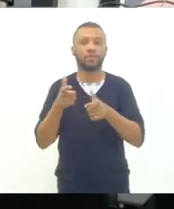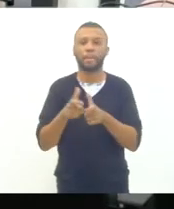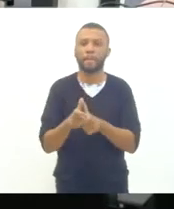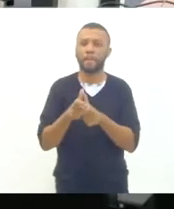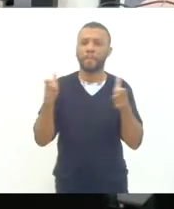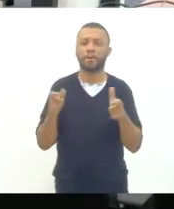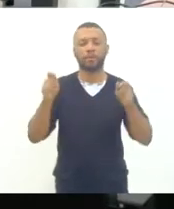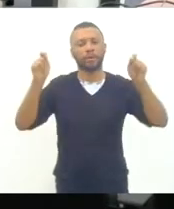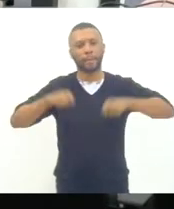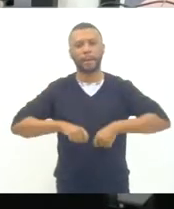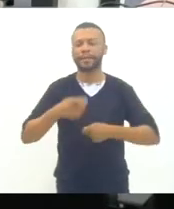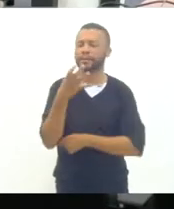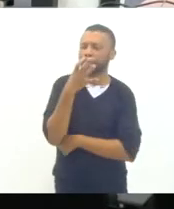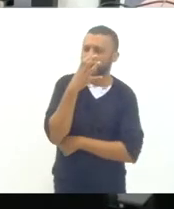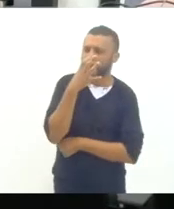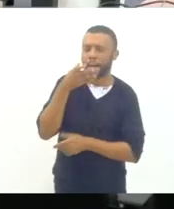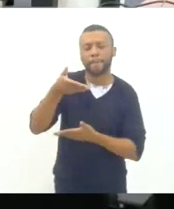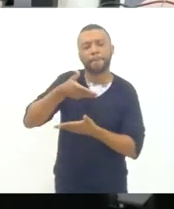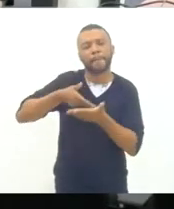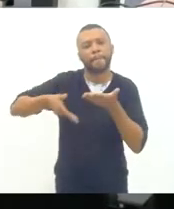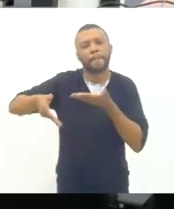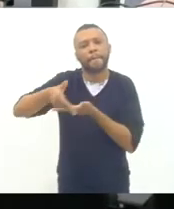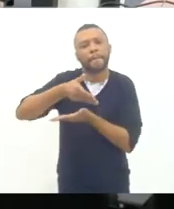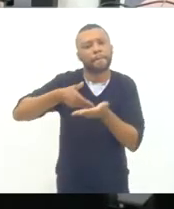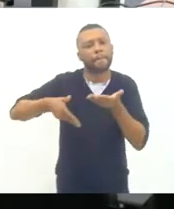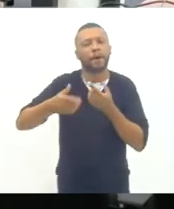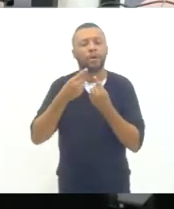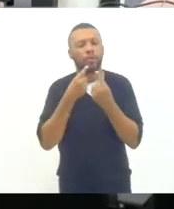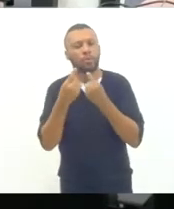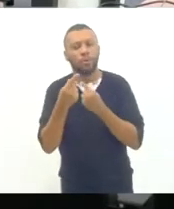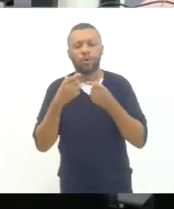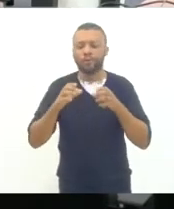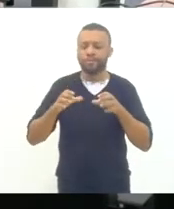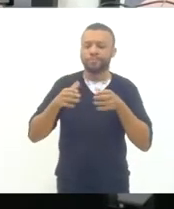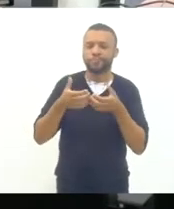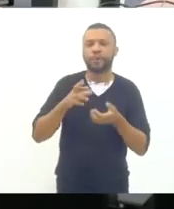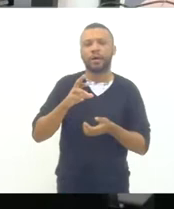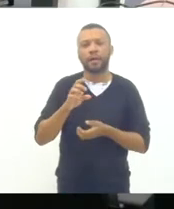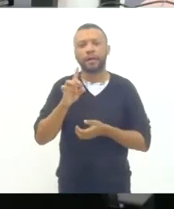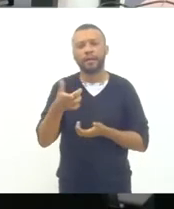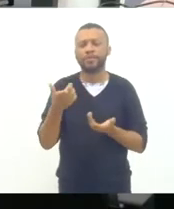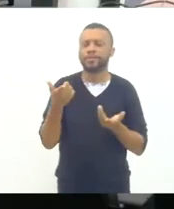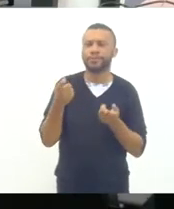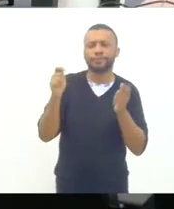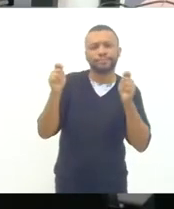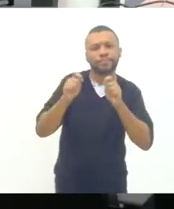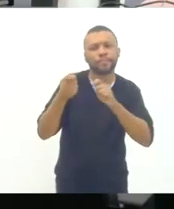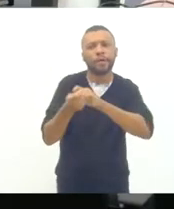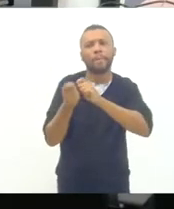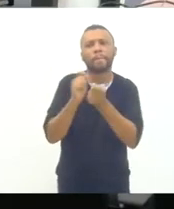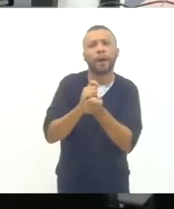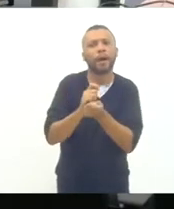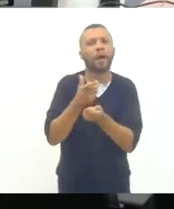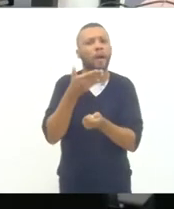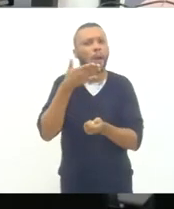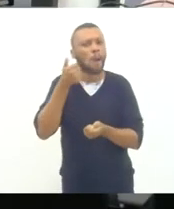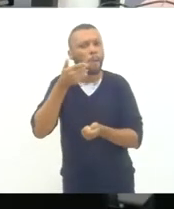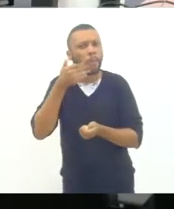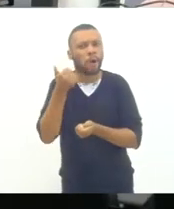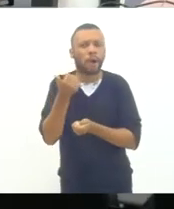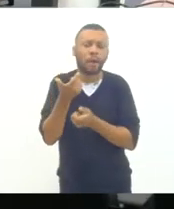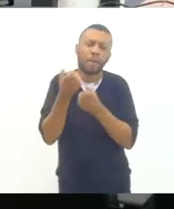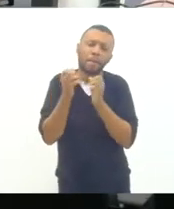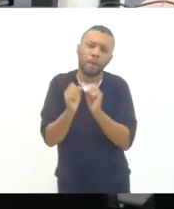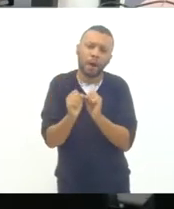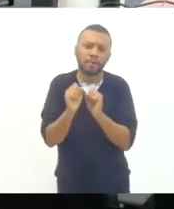dialógica de ouvir né muito a rede de reconsiderar de buscar aprimoramentos e aí com esse dono a